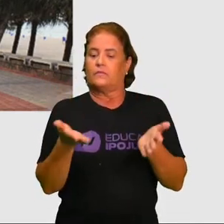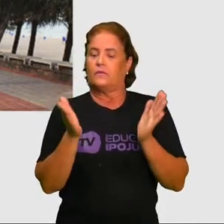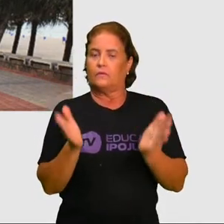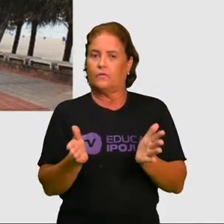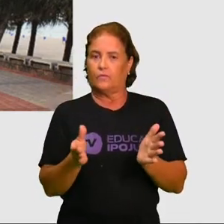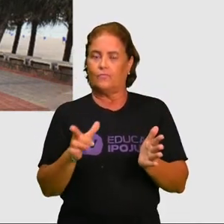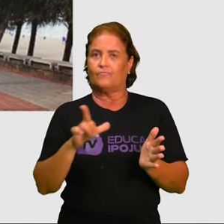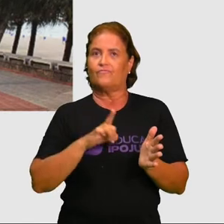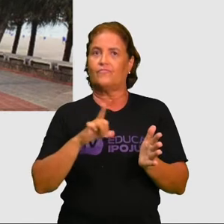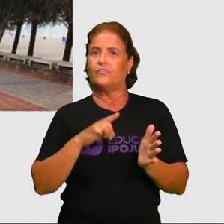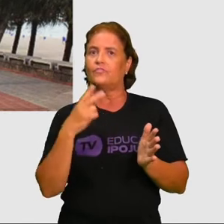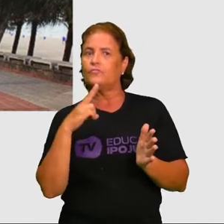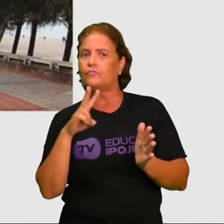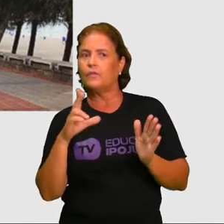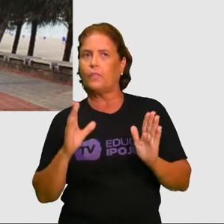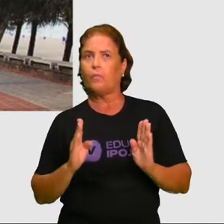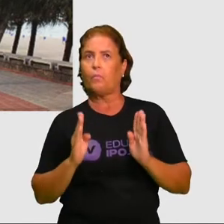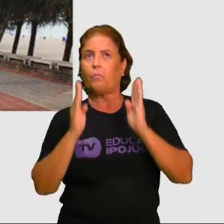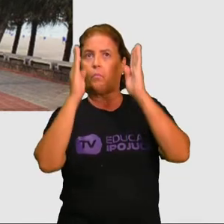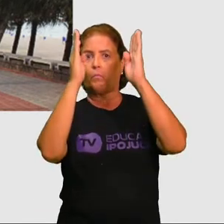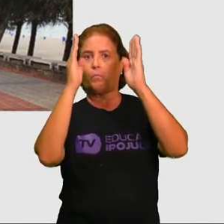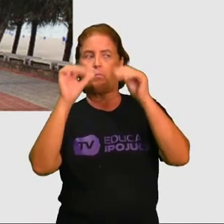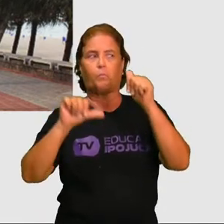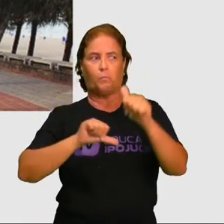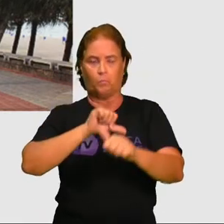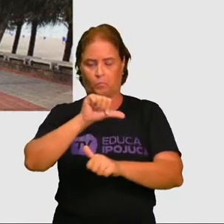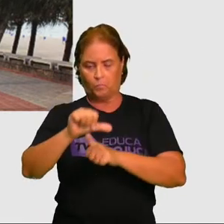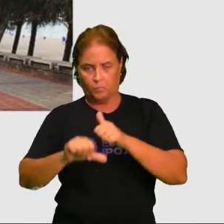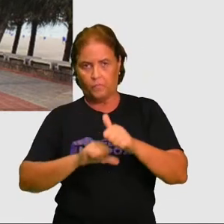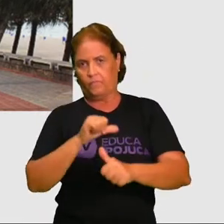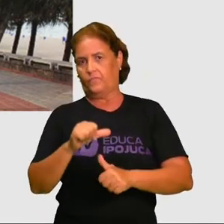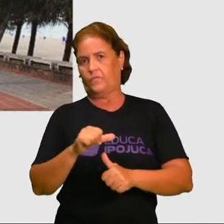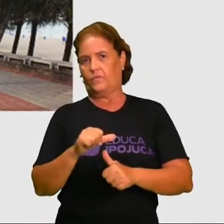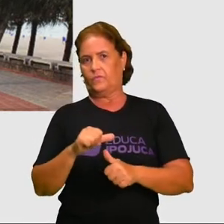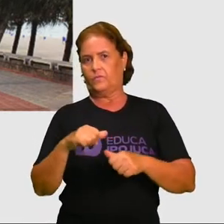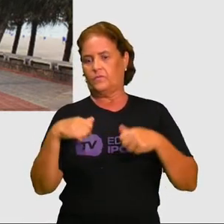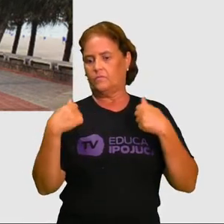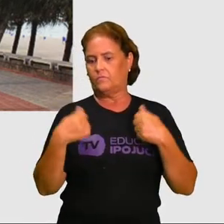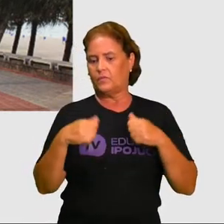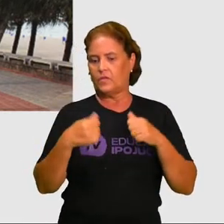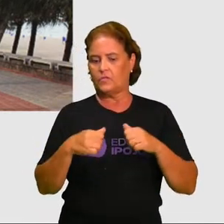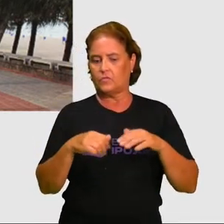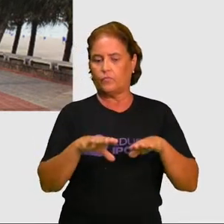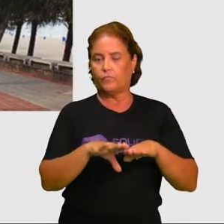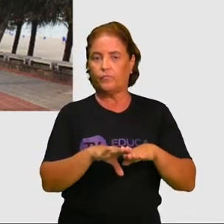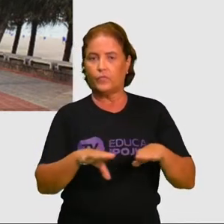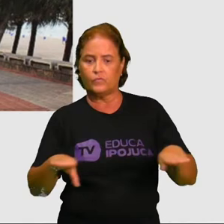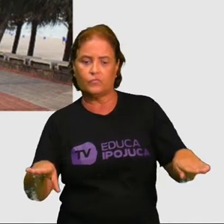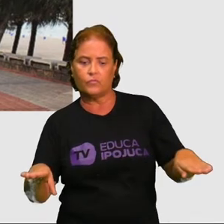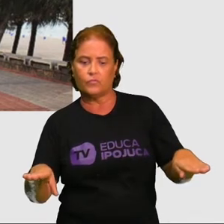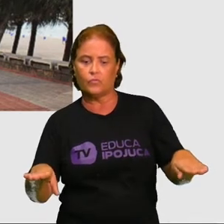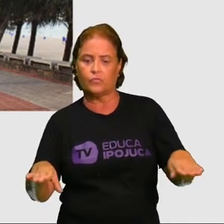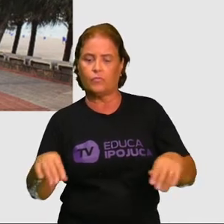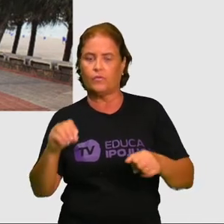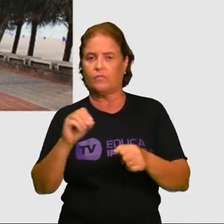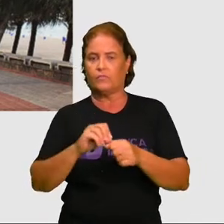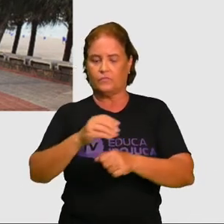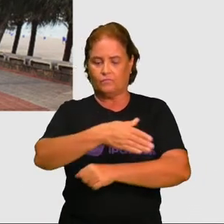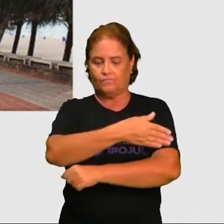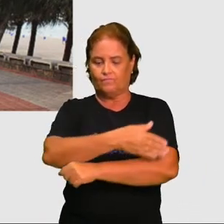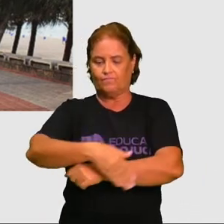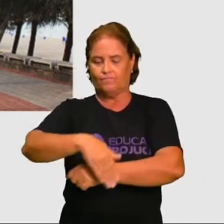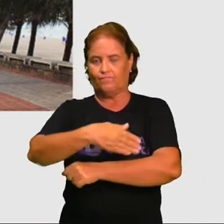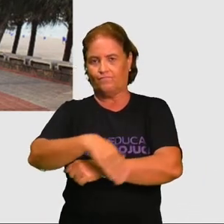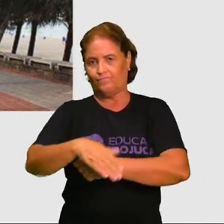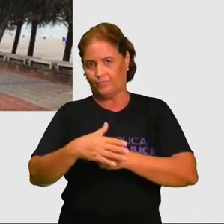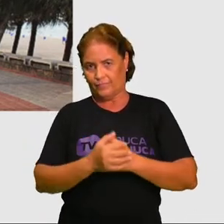transformação. E essas transformações? Teve que haver impermeabilização do solo para calçar essas ruas. Esses